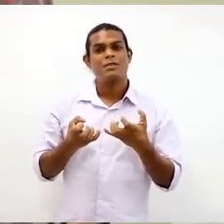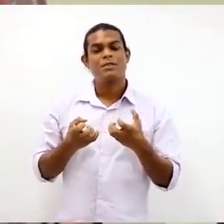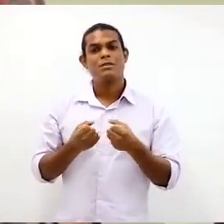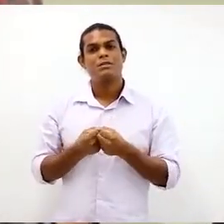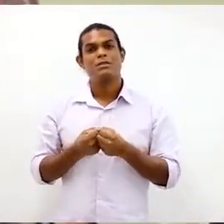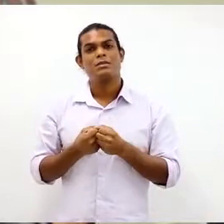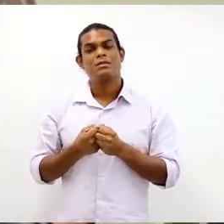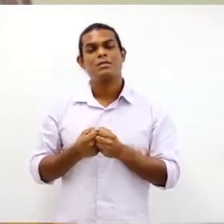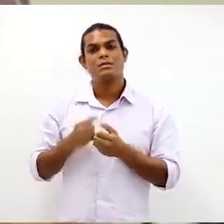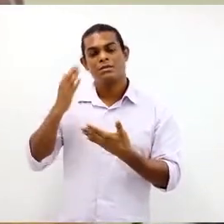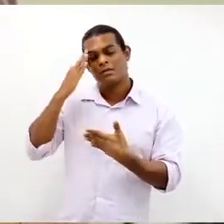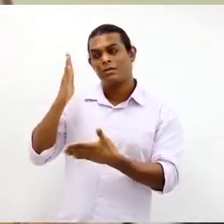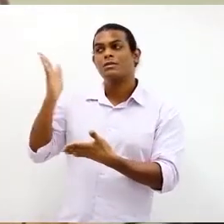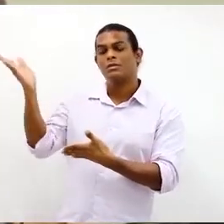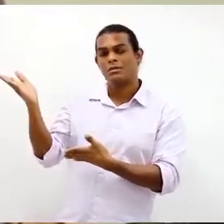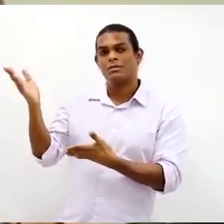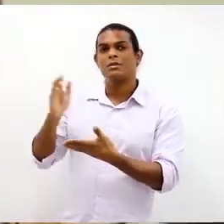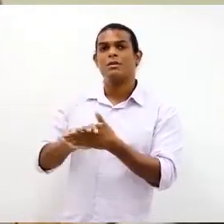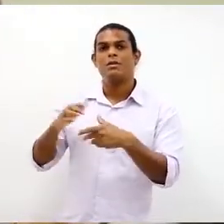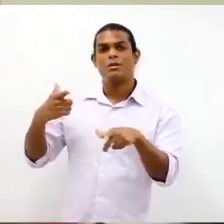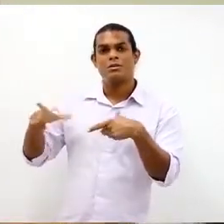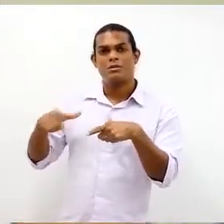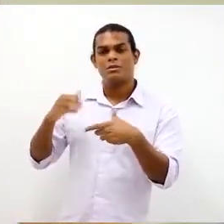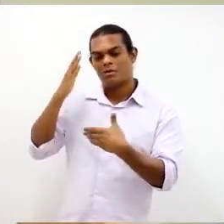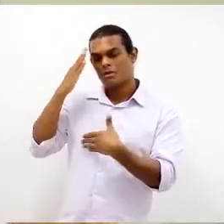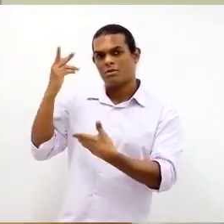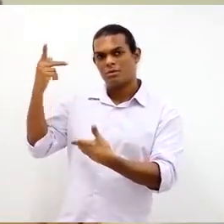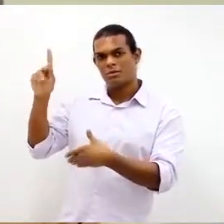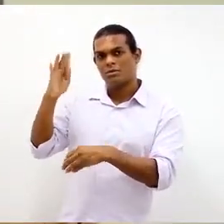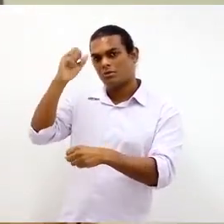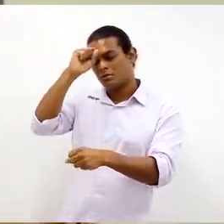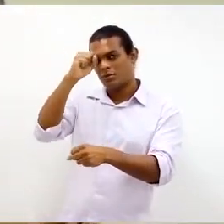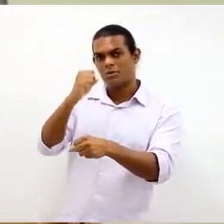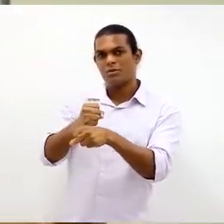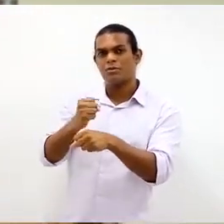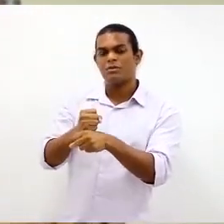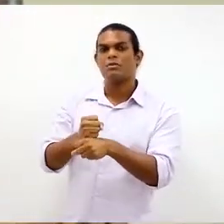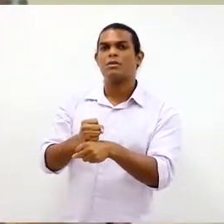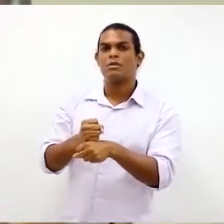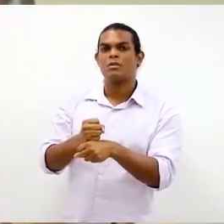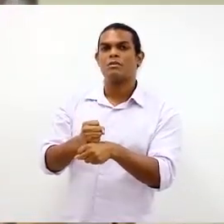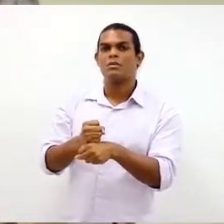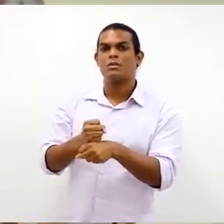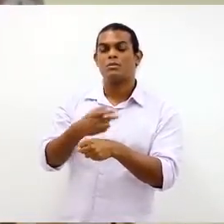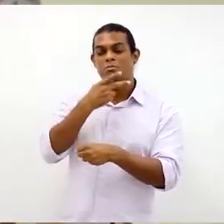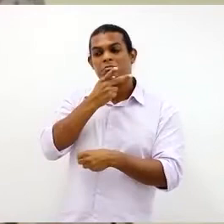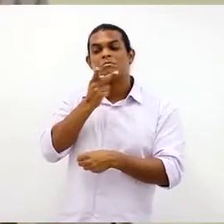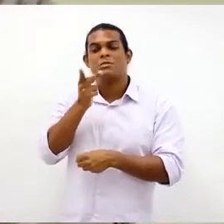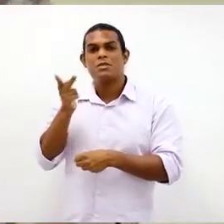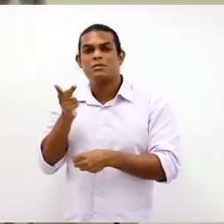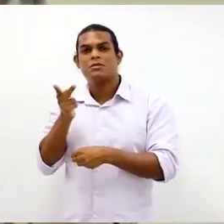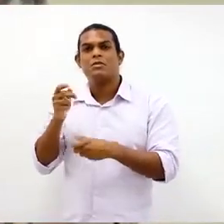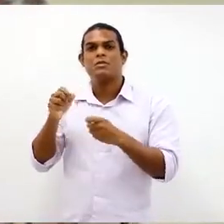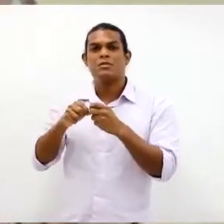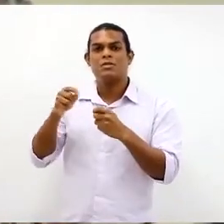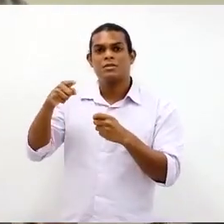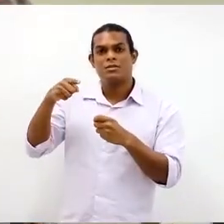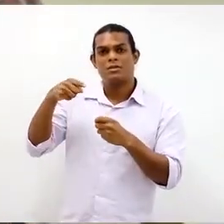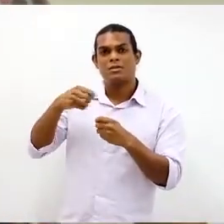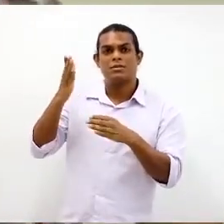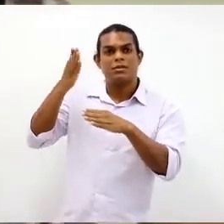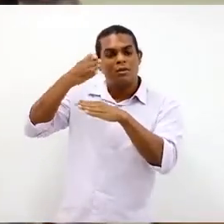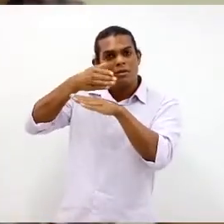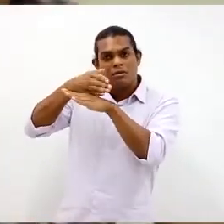agradecer ao Willamins e à empresa, agradeço ao seu chefe por ter recebido aqui, ele ter dado a oportunidade de fazer essa filmagem,